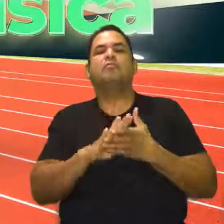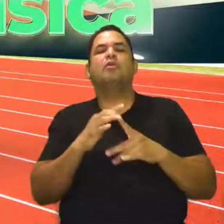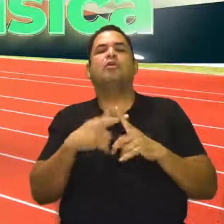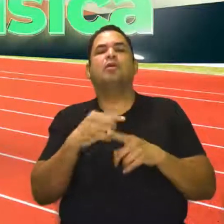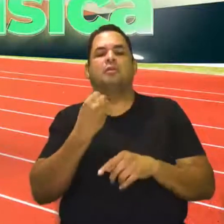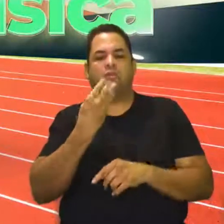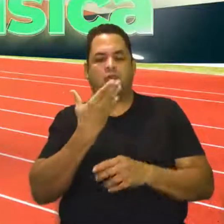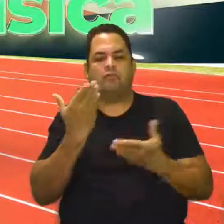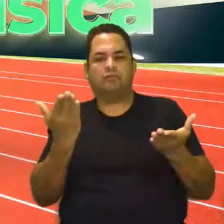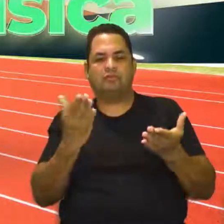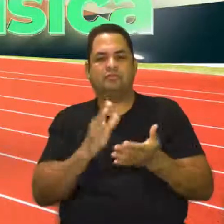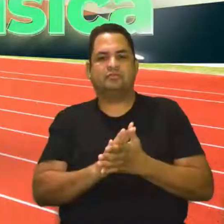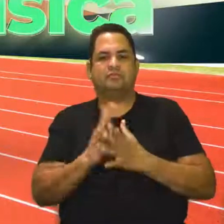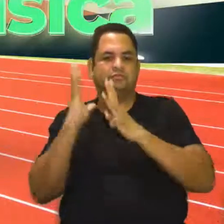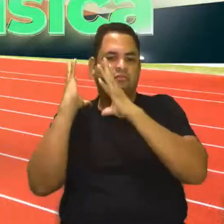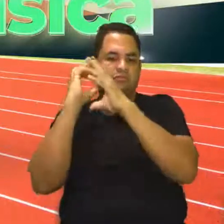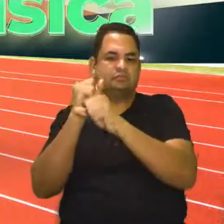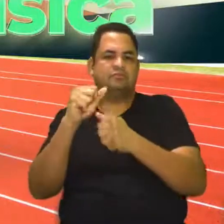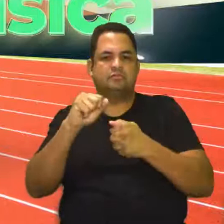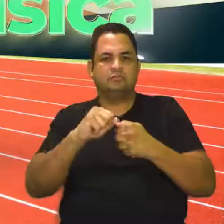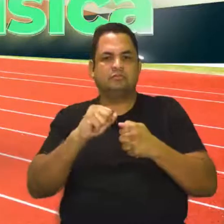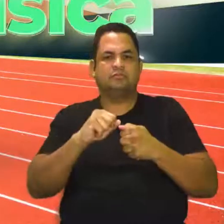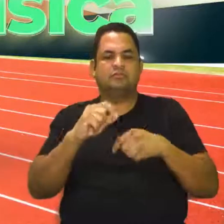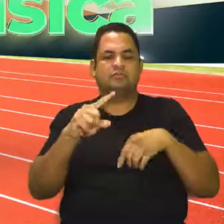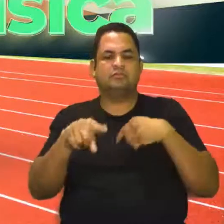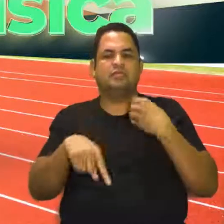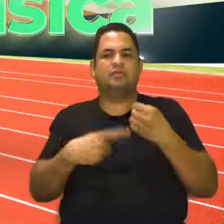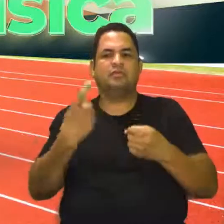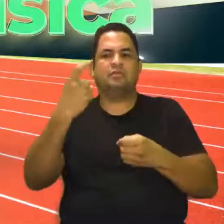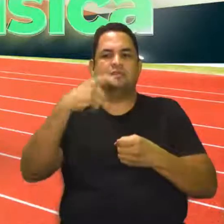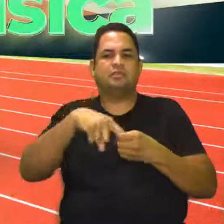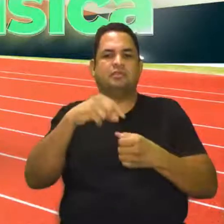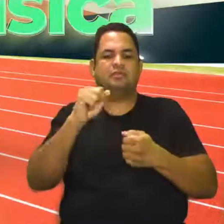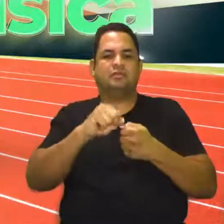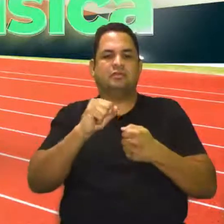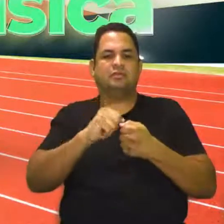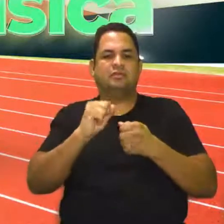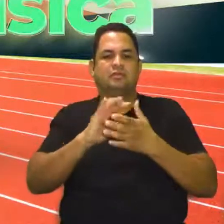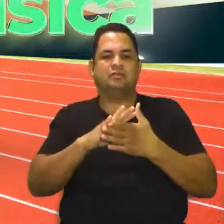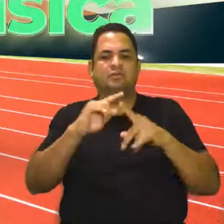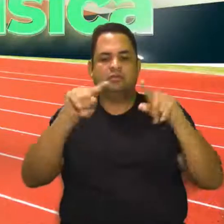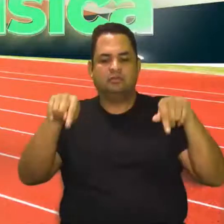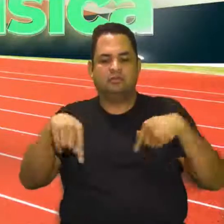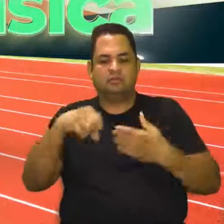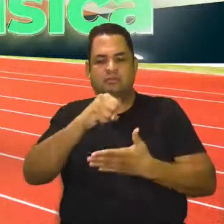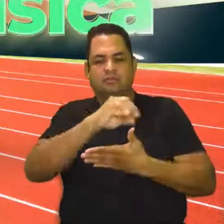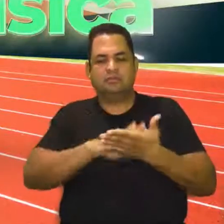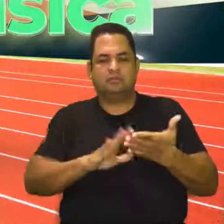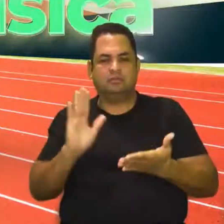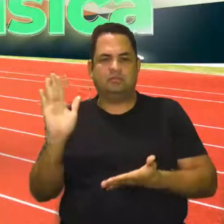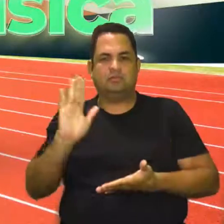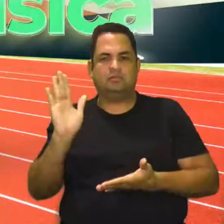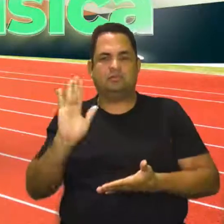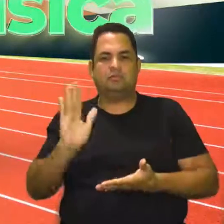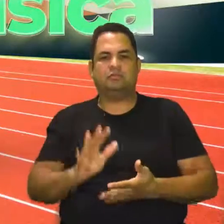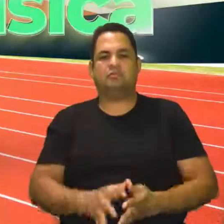aí? Gente, revisão feita. Já, já nós voltamos fazendo atividade sala. Tchau, tchau.